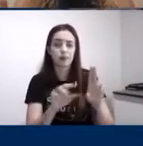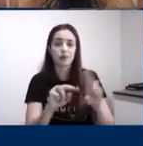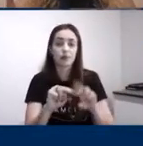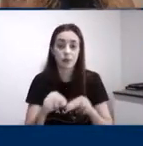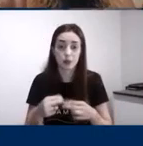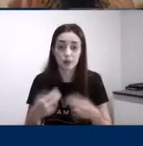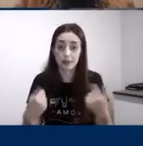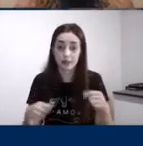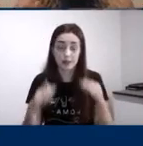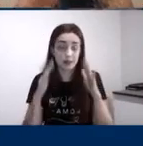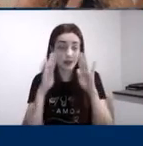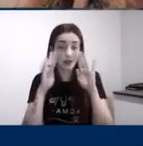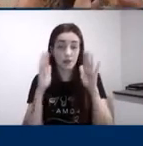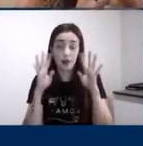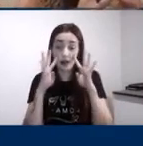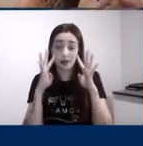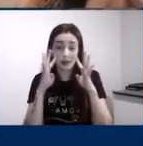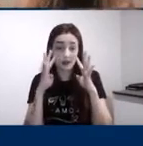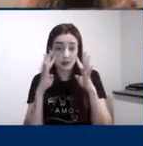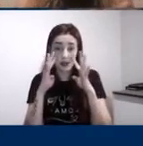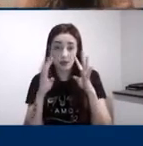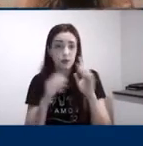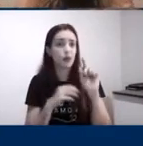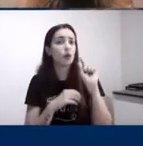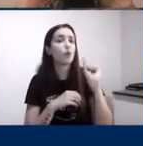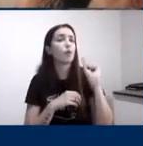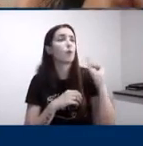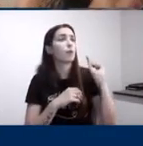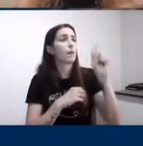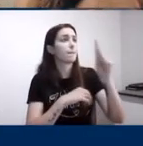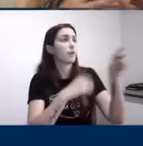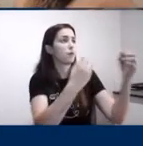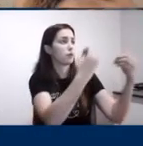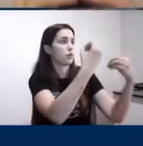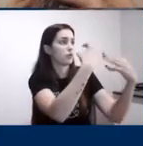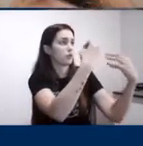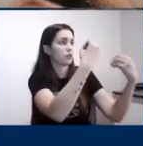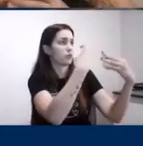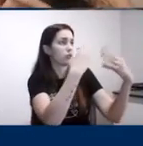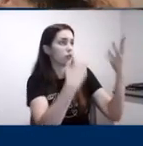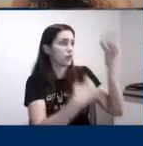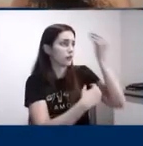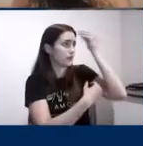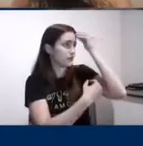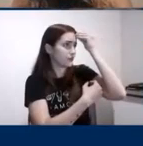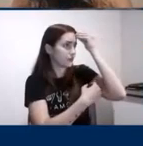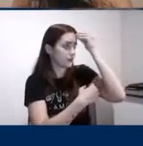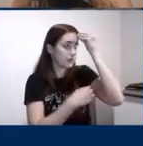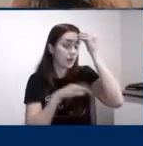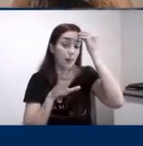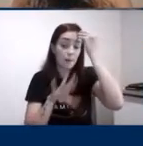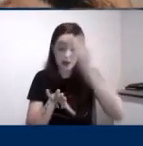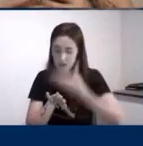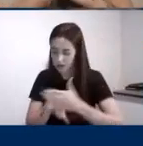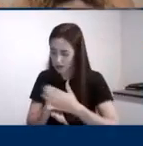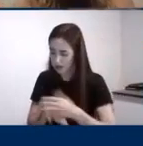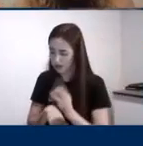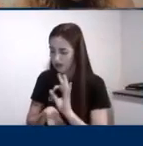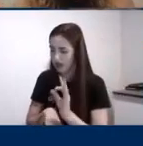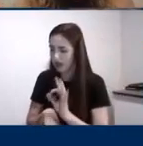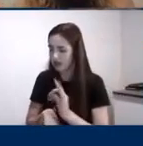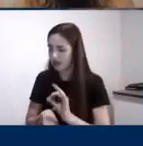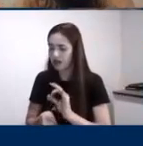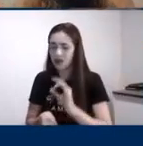entre armazenar aquela rede que o professor teve tanto trabalho de fazer em português matemática história geografia e